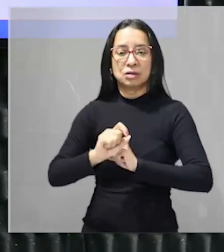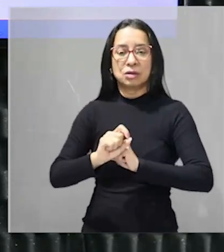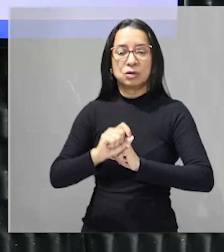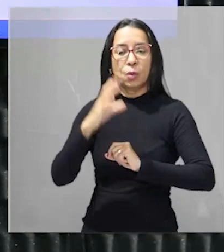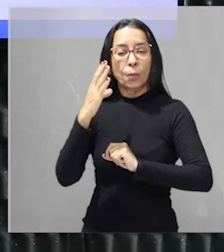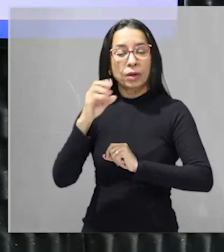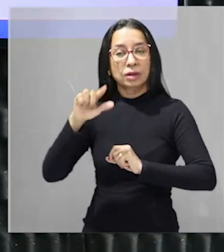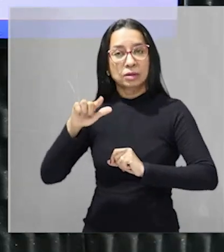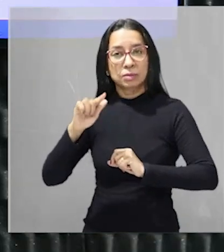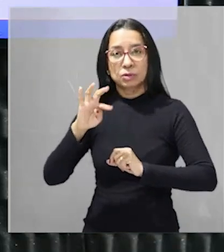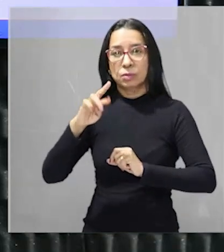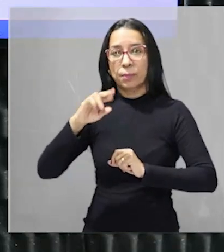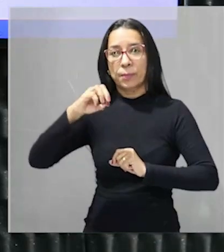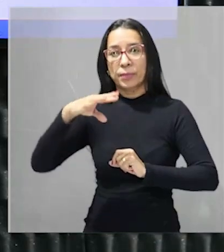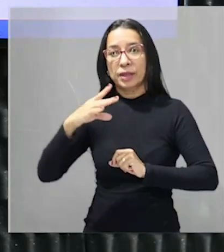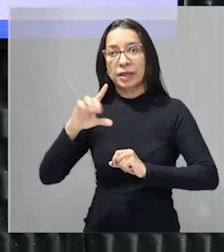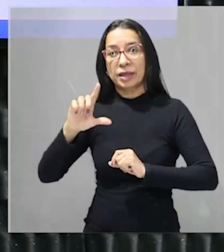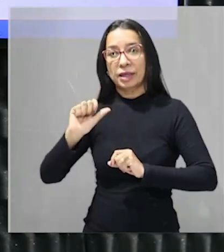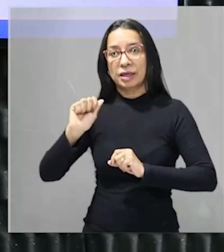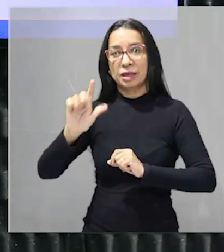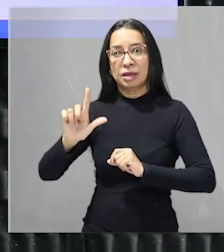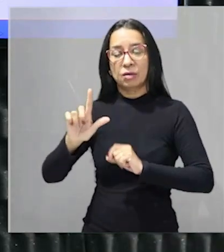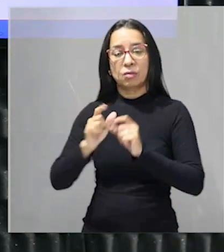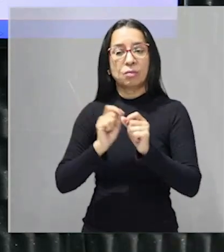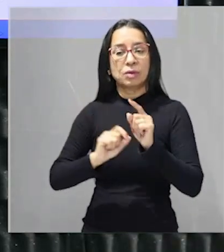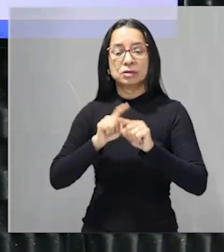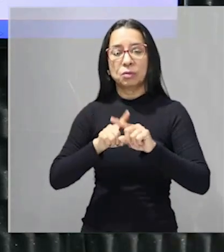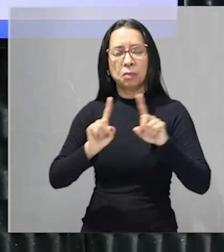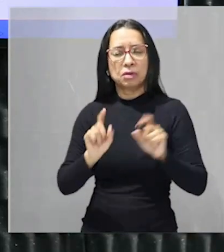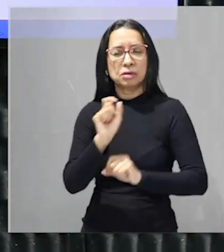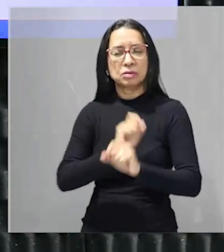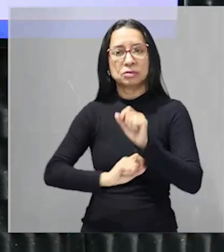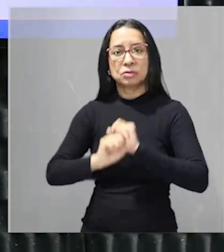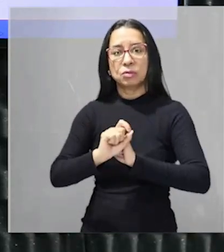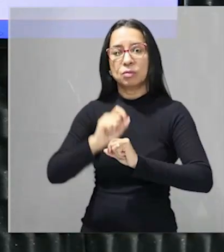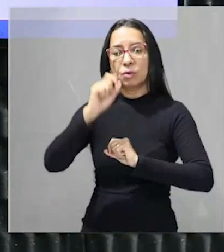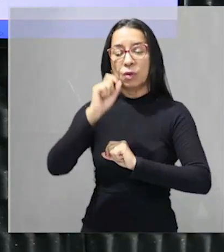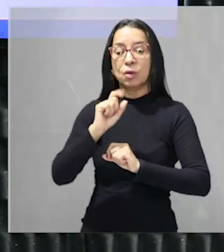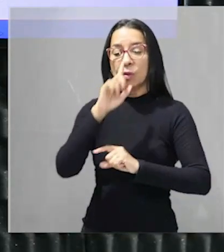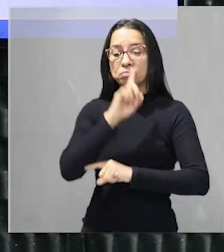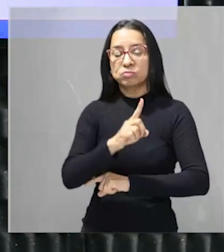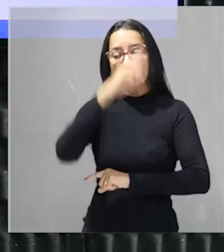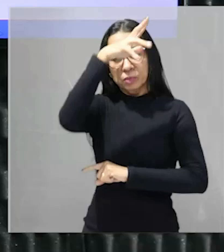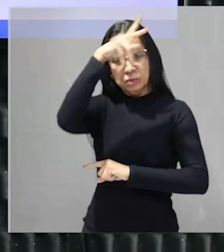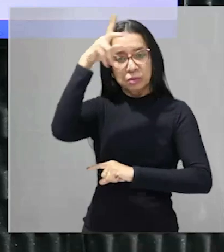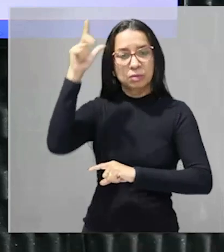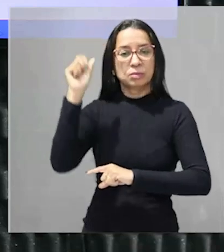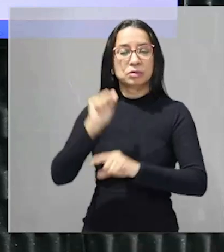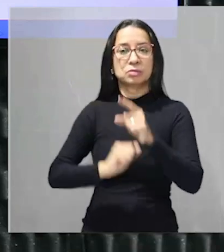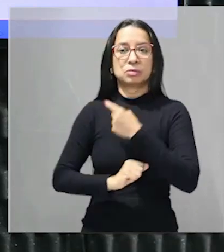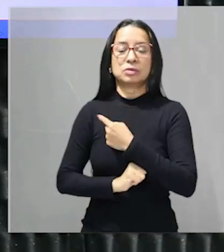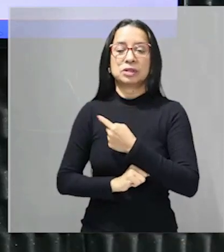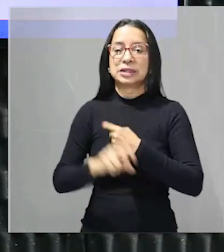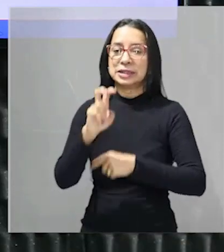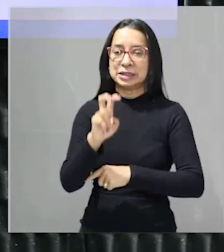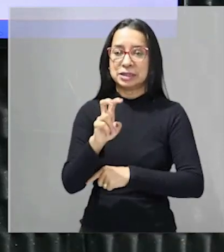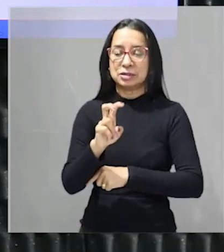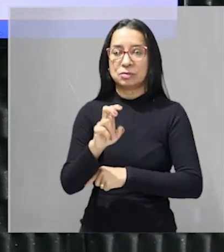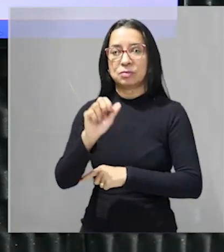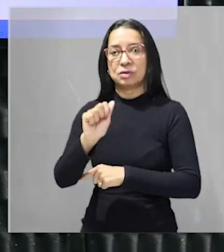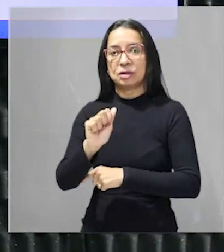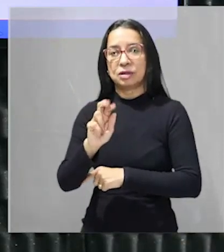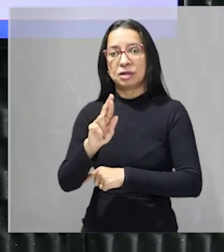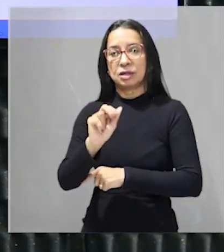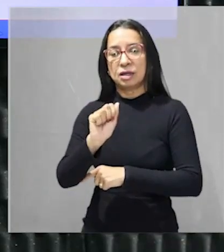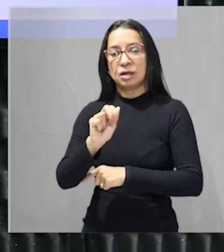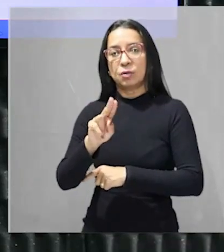mas não tão grande como por exemplo do domínio amazônico fechou? já foram quatro cinco domínio das araucárias